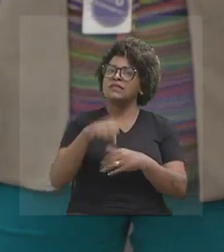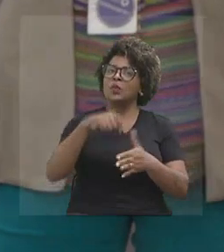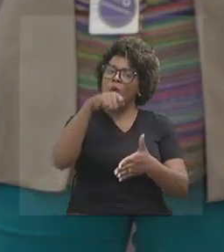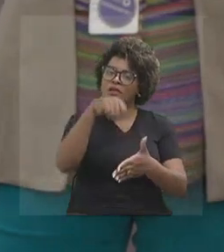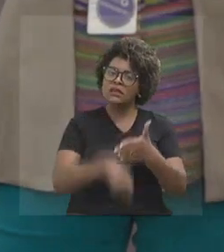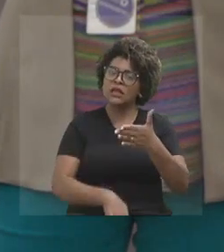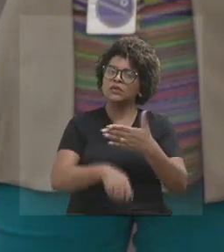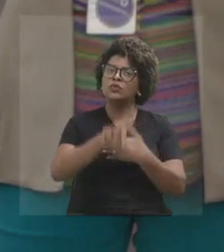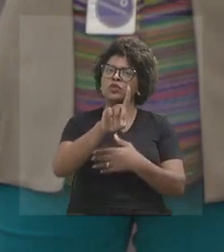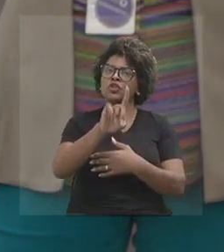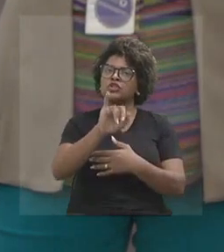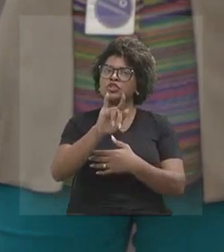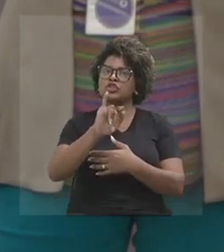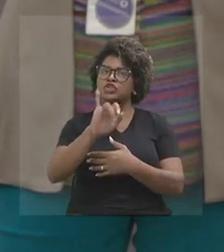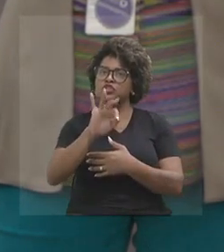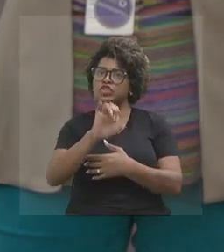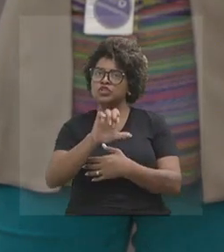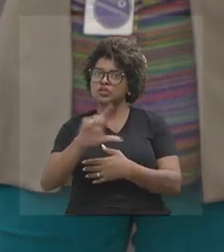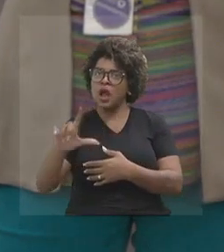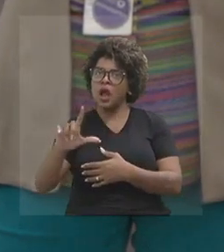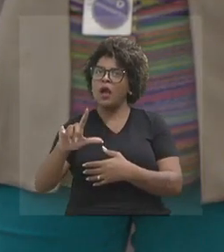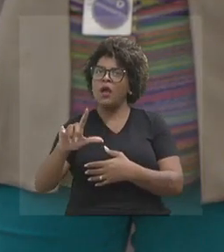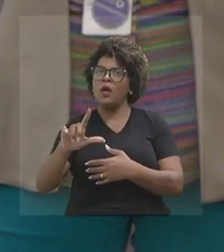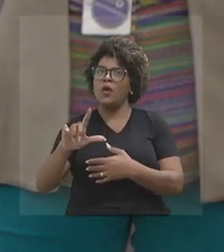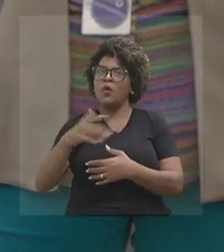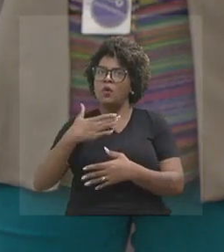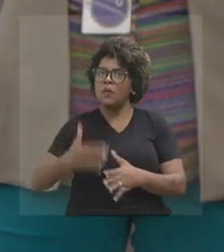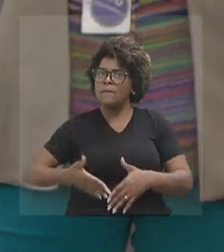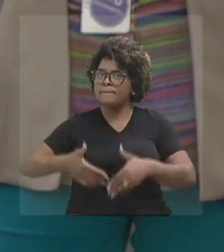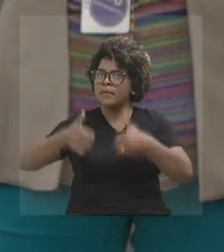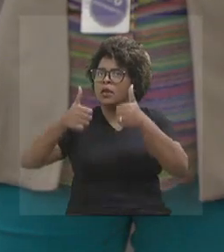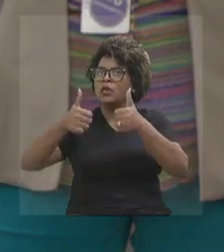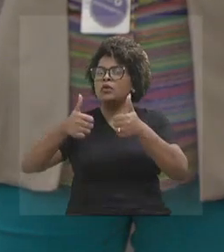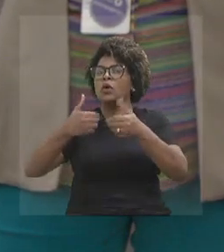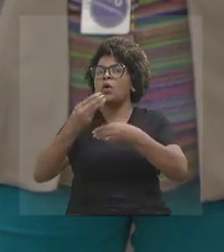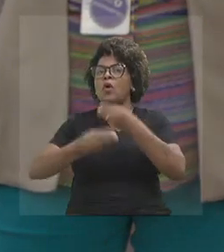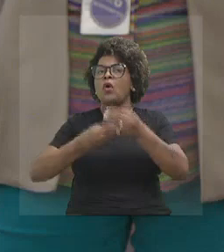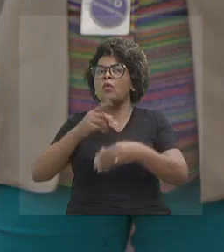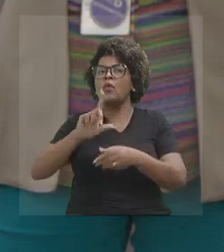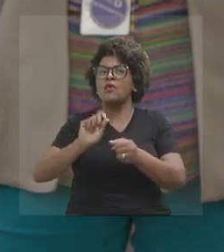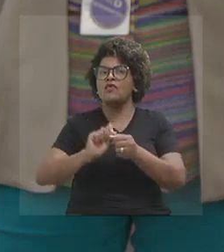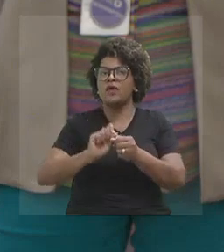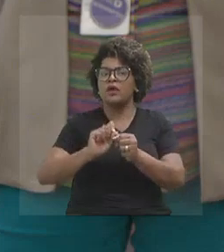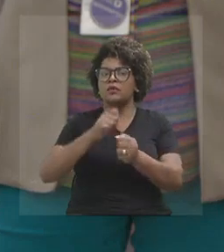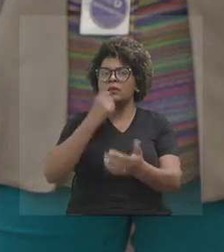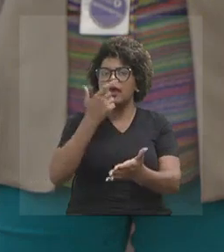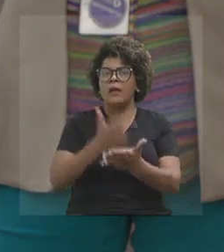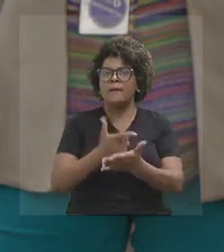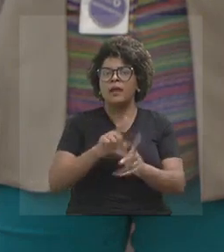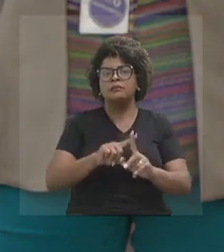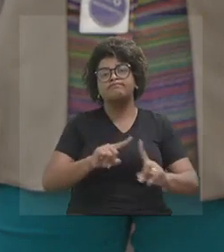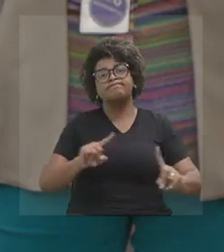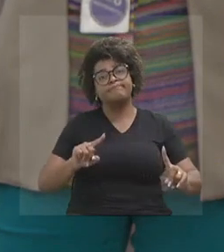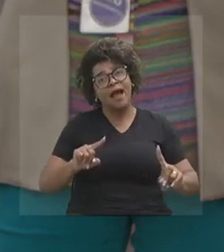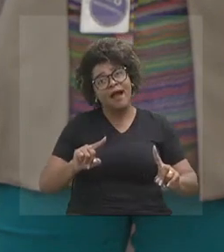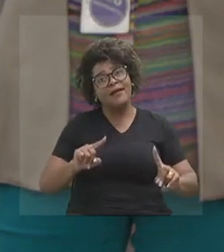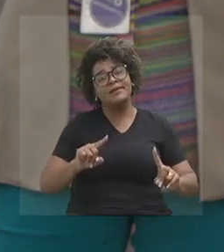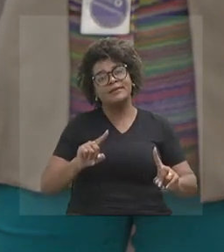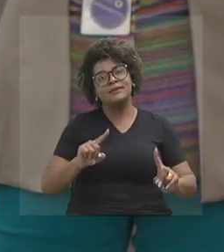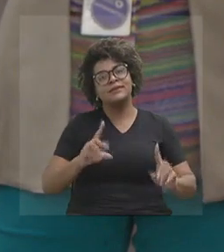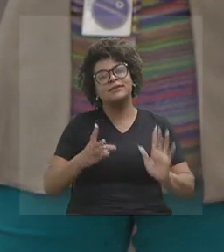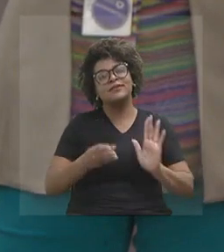deu uma velocidade grande para o sistema de pagamento, mas a gente percebe ainda que está longe